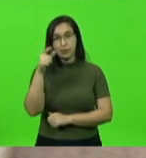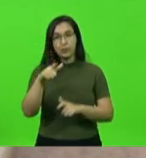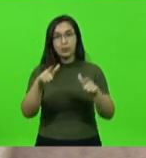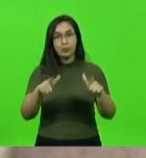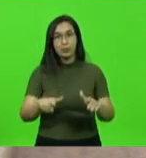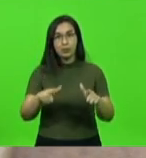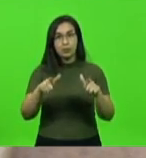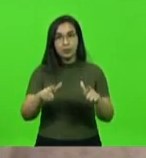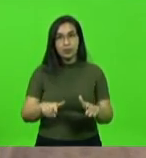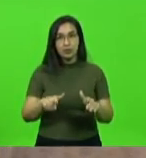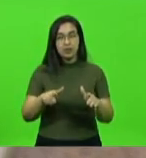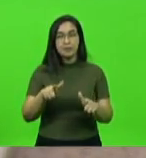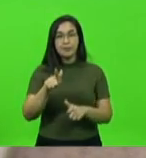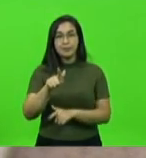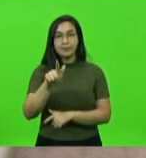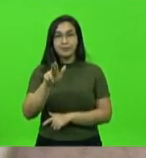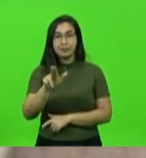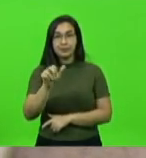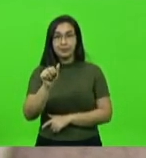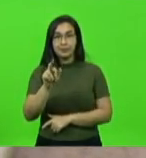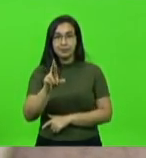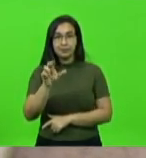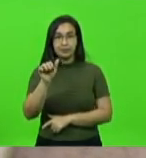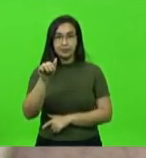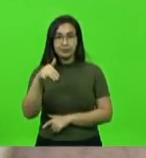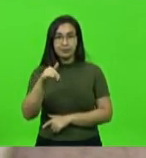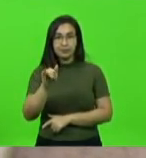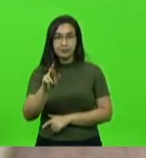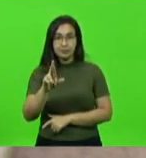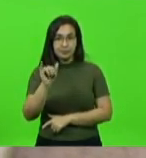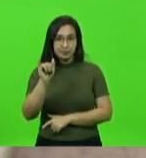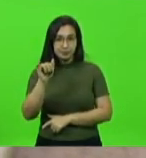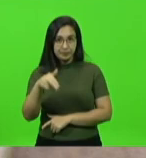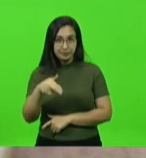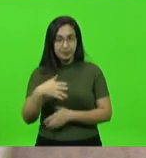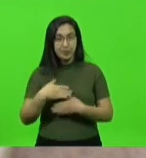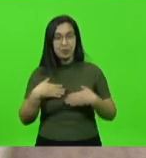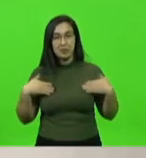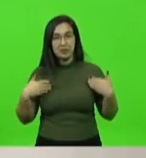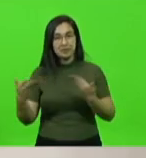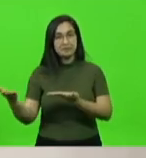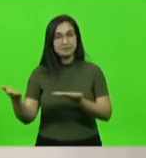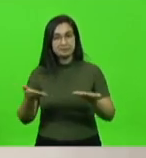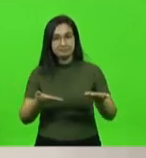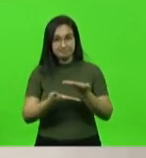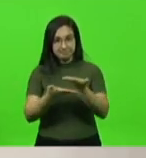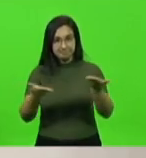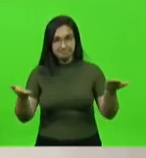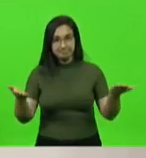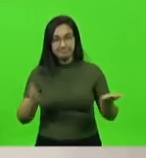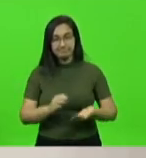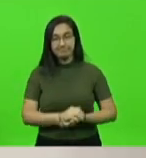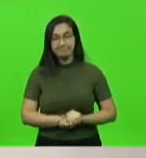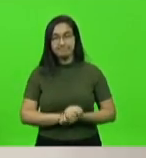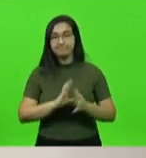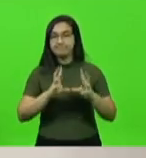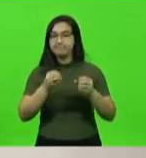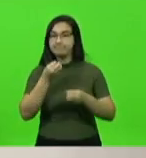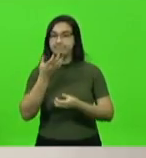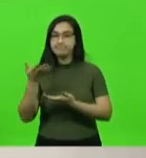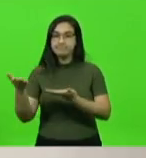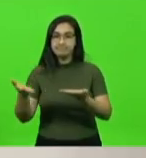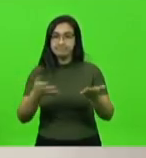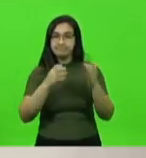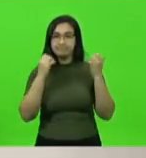Guaramirim. Um abraço a vocês e uma honra recebê-los. Obrigado, senhor presidente. Sejam todos bem-vindos a